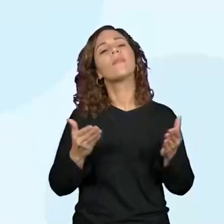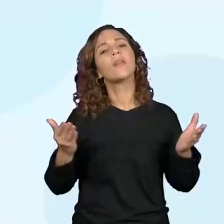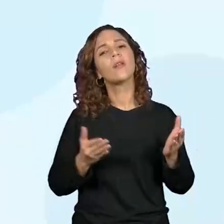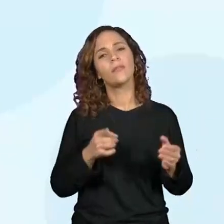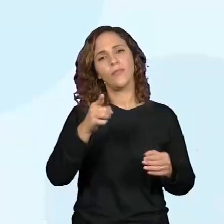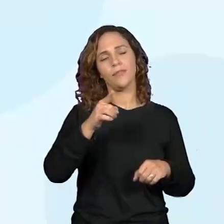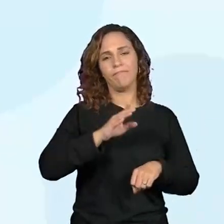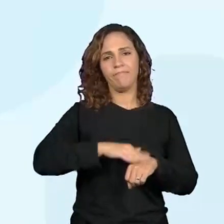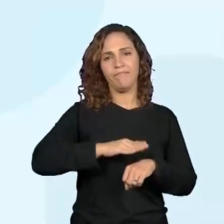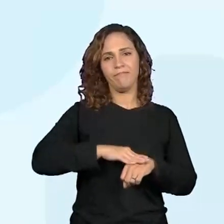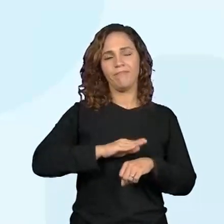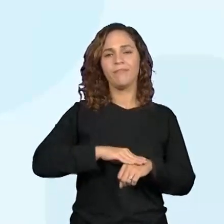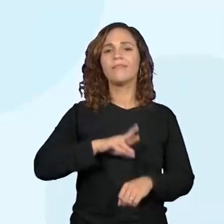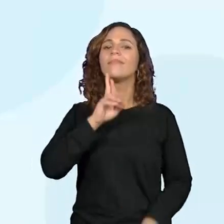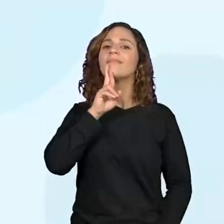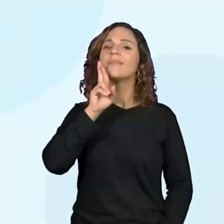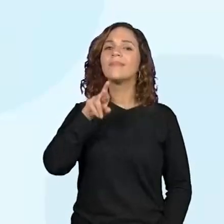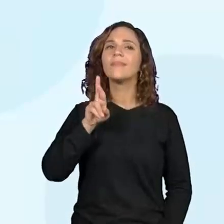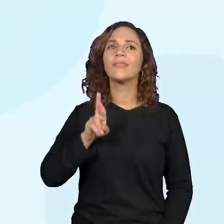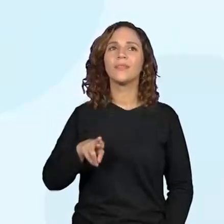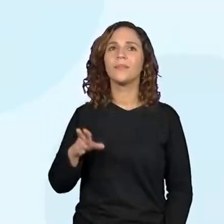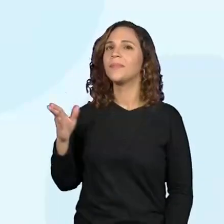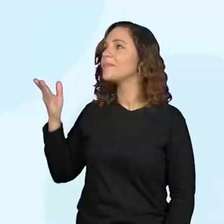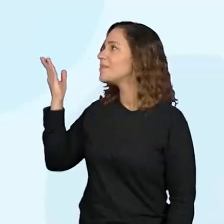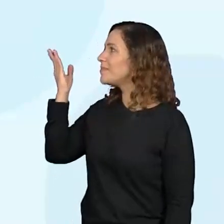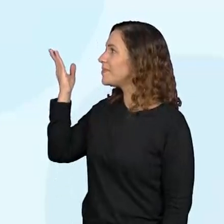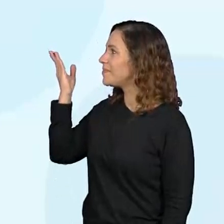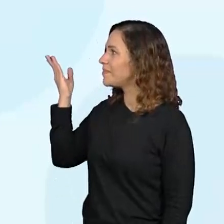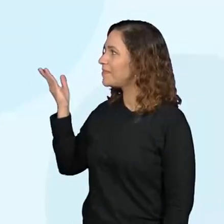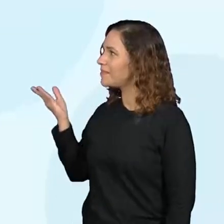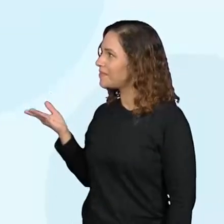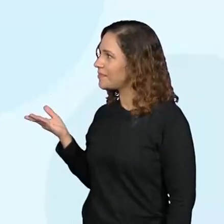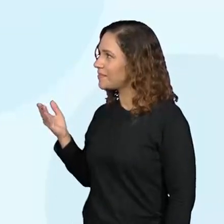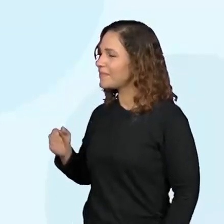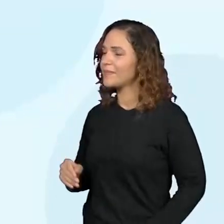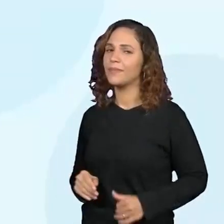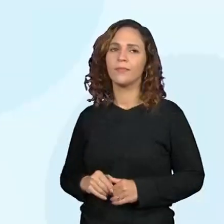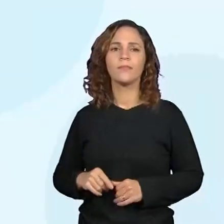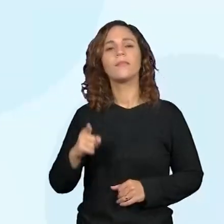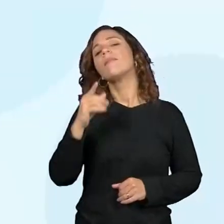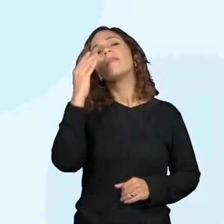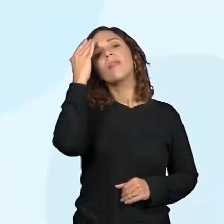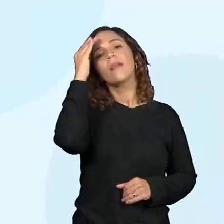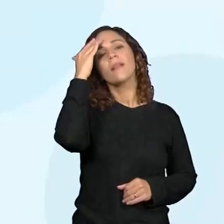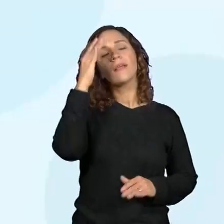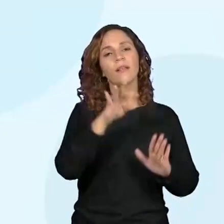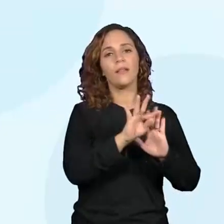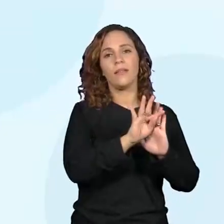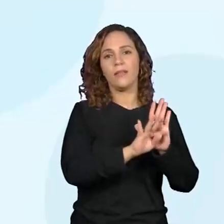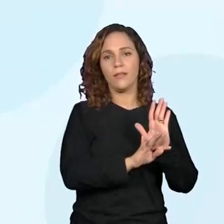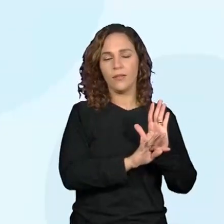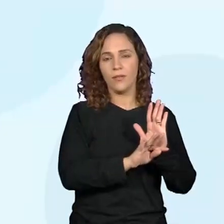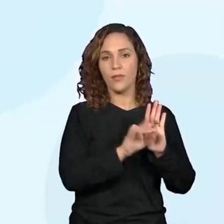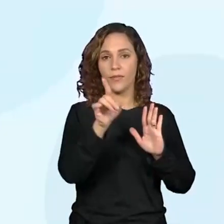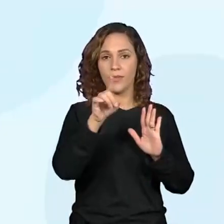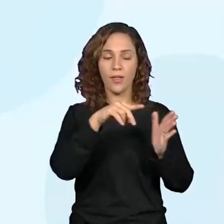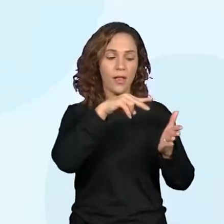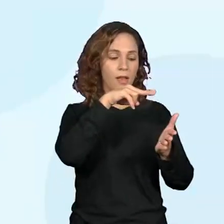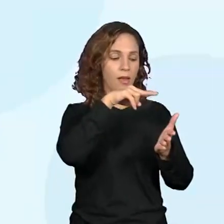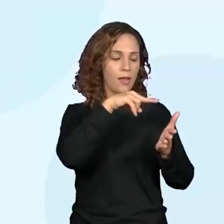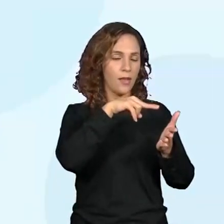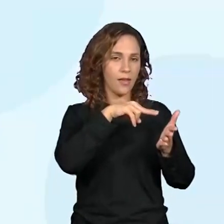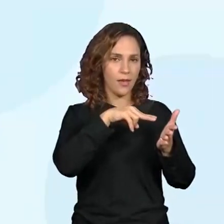vocês um exercício para vocês fazerem em casa. Compreendendo o texto. Leia